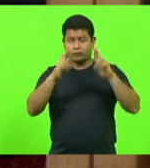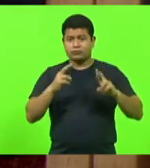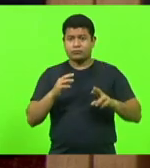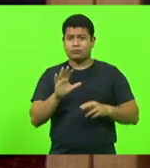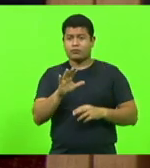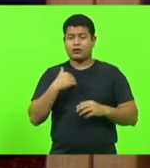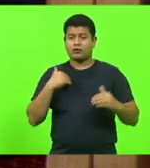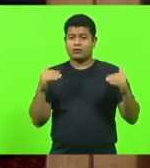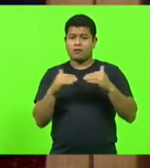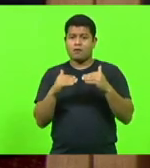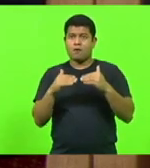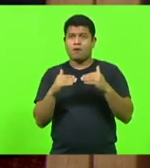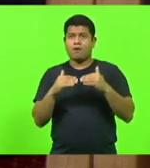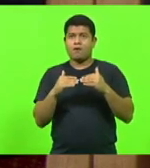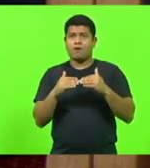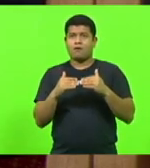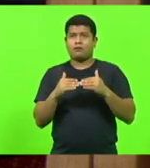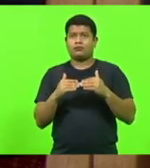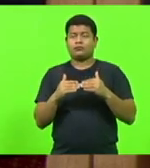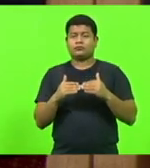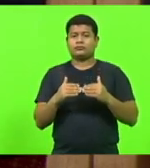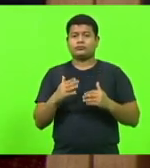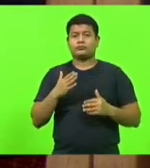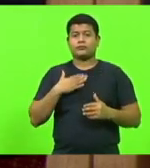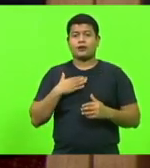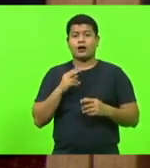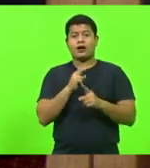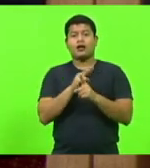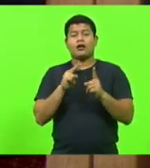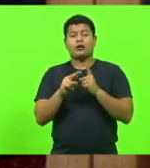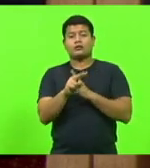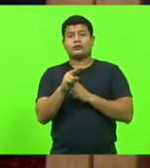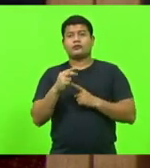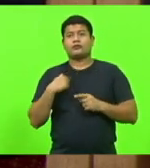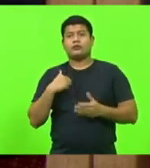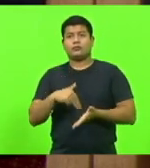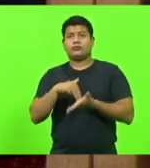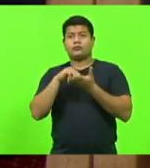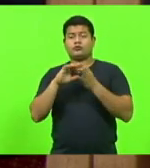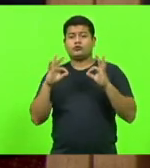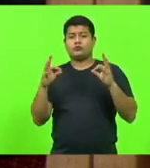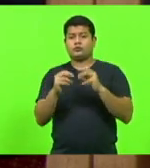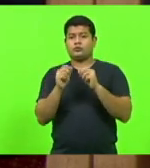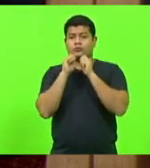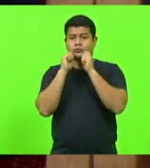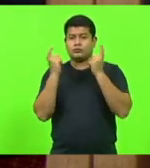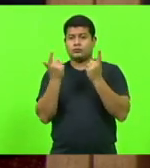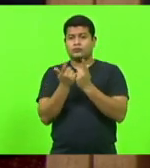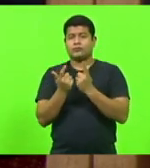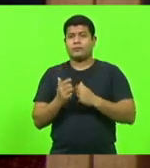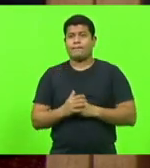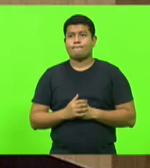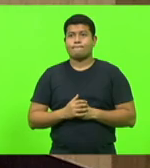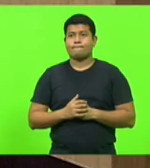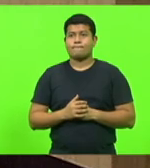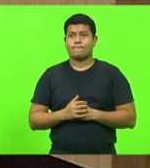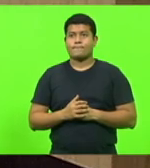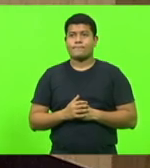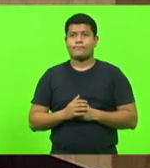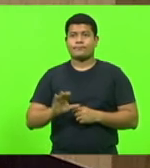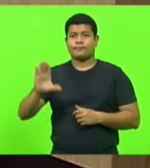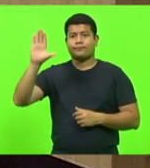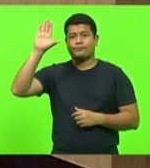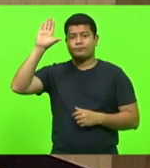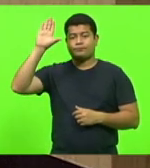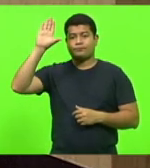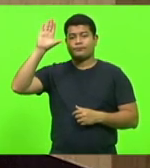concordância, no meu ponto de vista, para que seja uma moção de toda a casa parlamentar. Presidente. Com a palavra o deputado